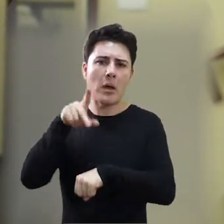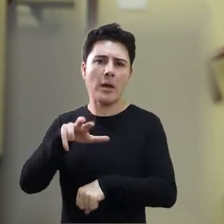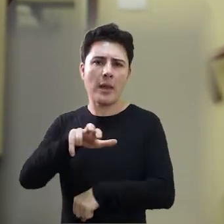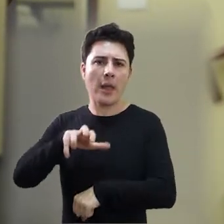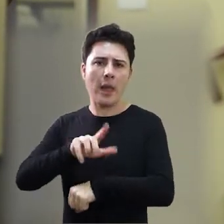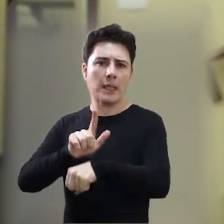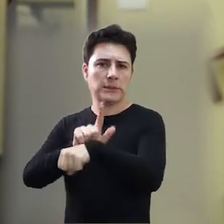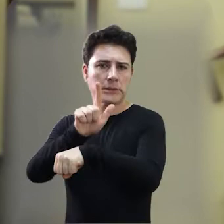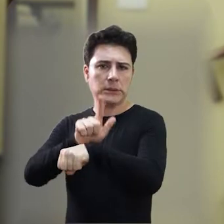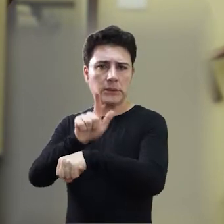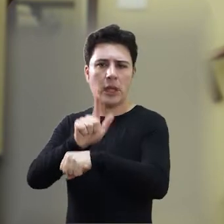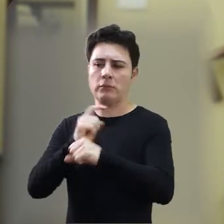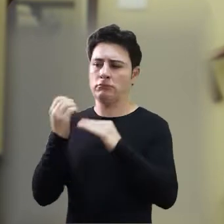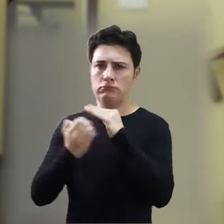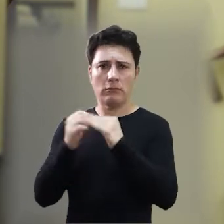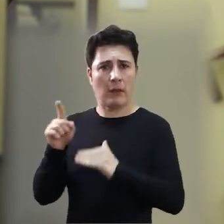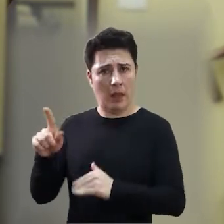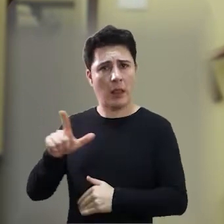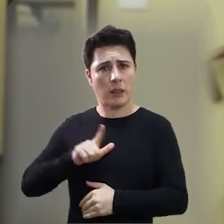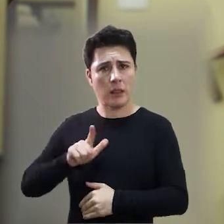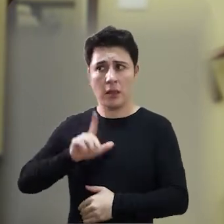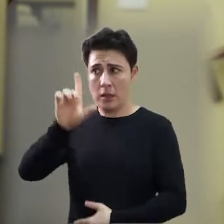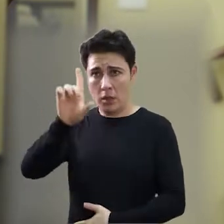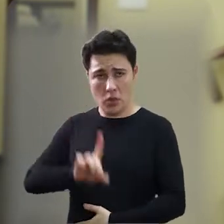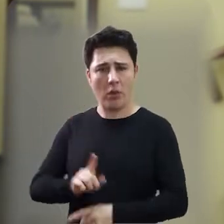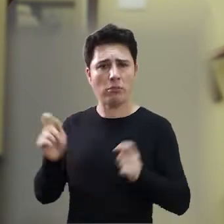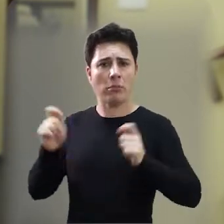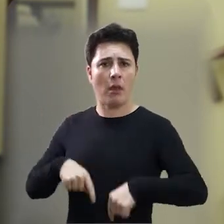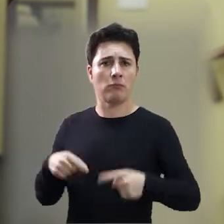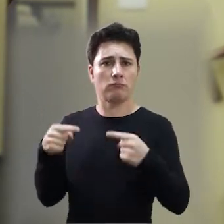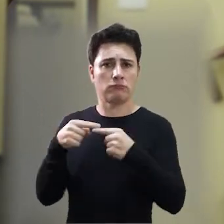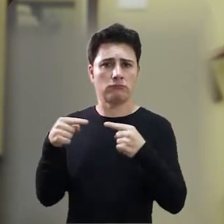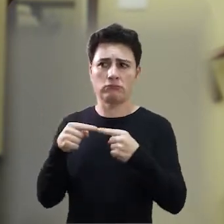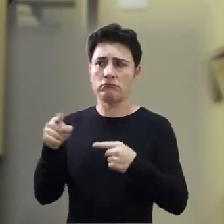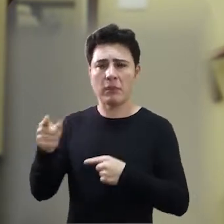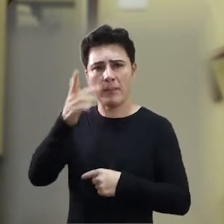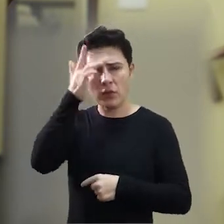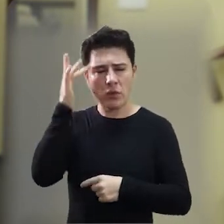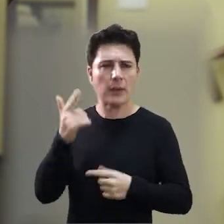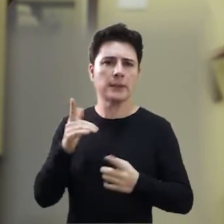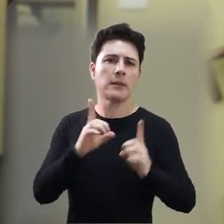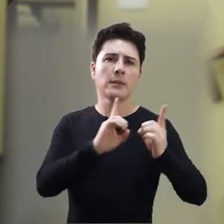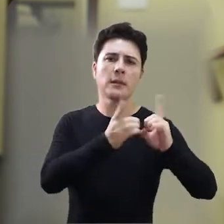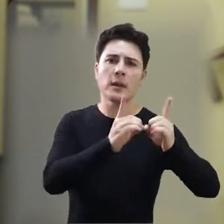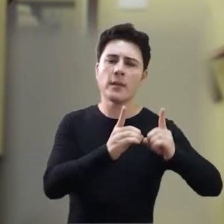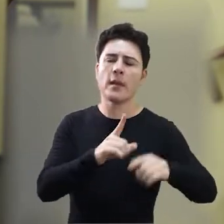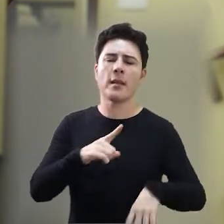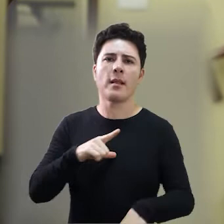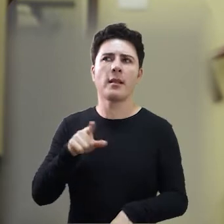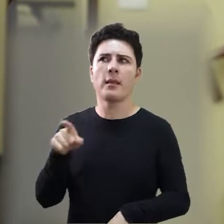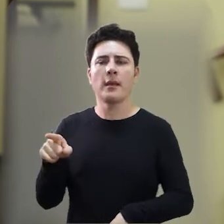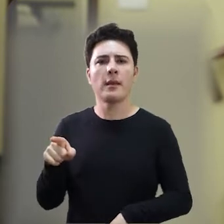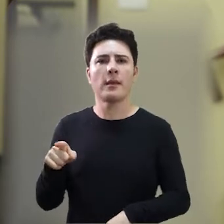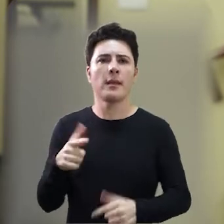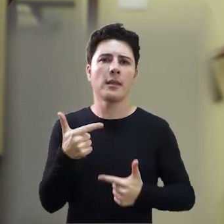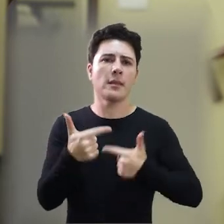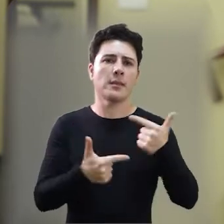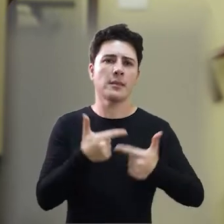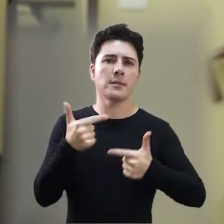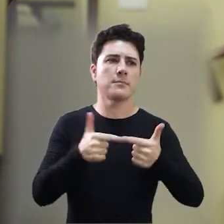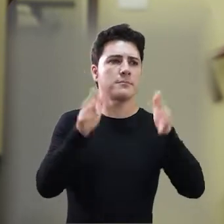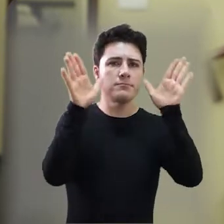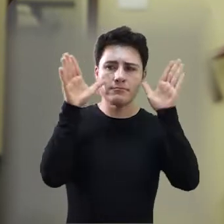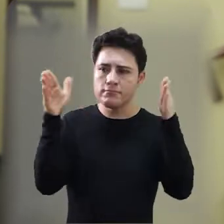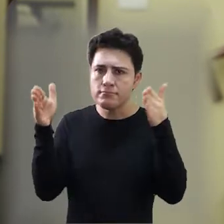MBA de Gestão Empresarial, enfim. Ele é preparado para o cargo que ele ocupa, é uma pessoa extremamente dinâmica, que tem um